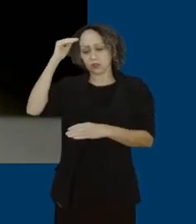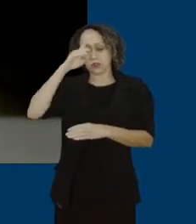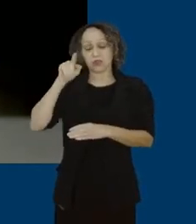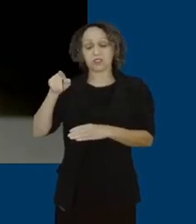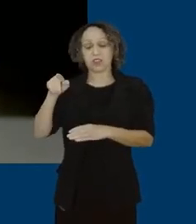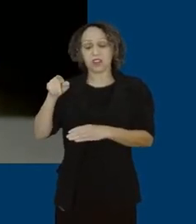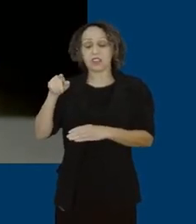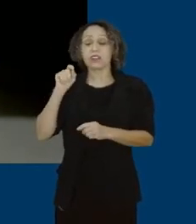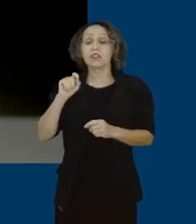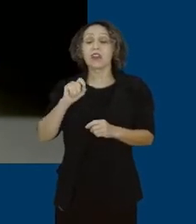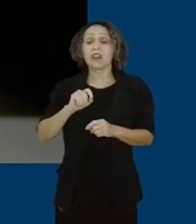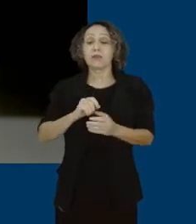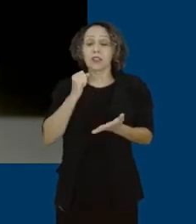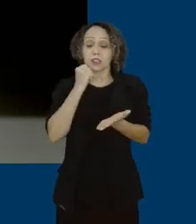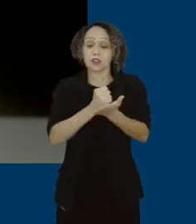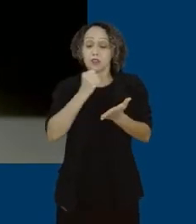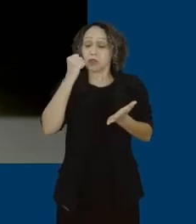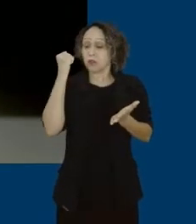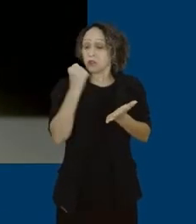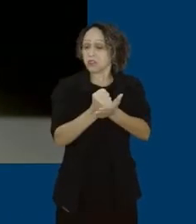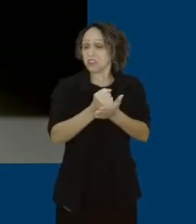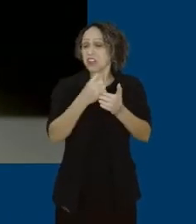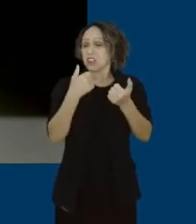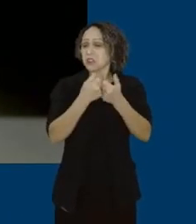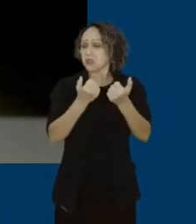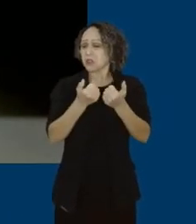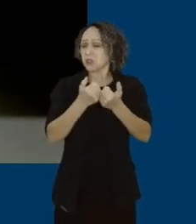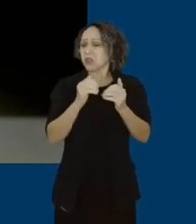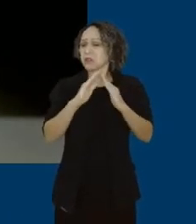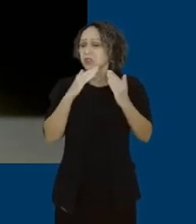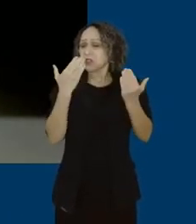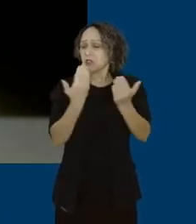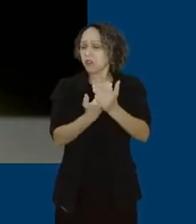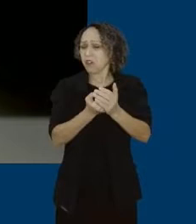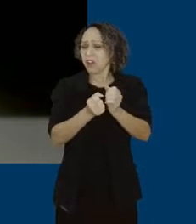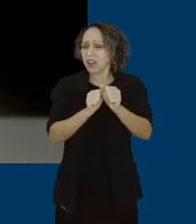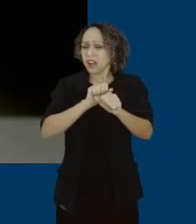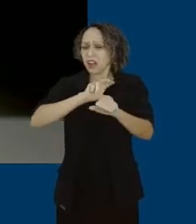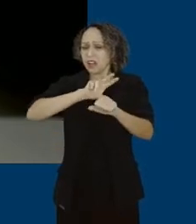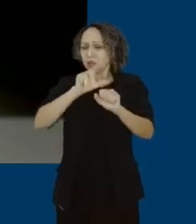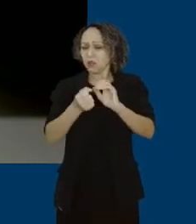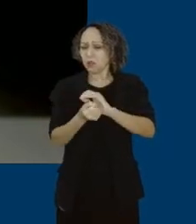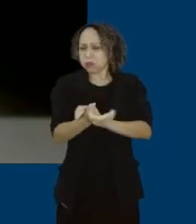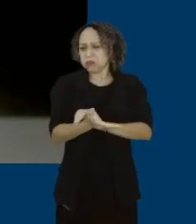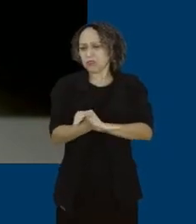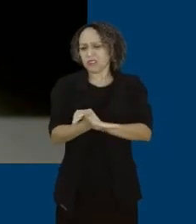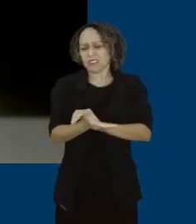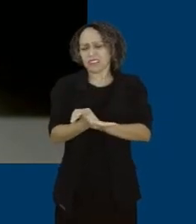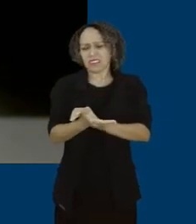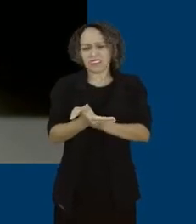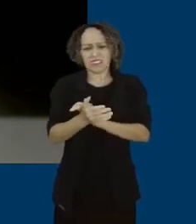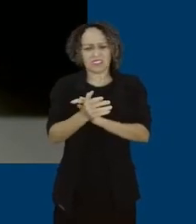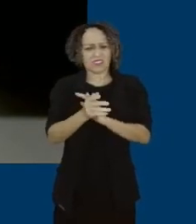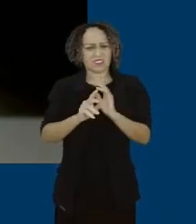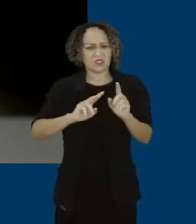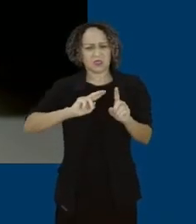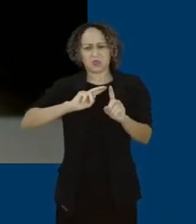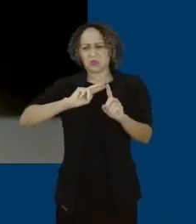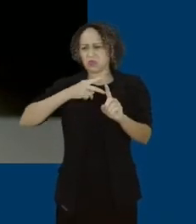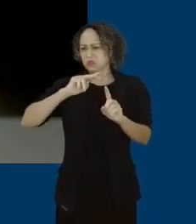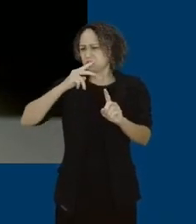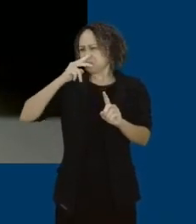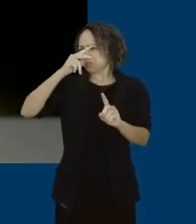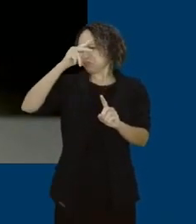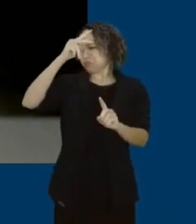superfaturado fosse à frente com esse superfaturamento de 730 milhões.